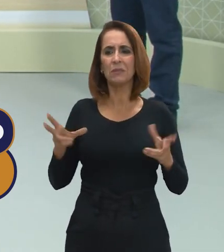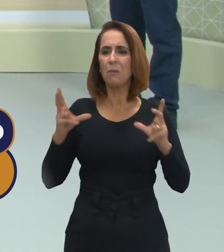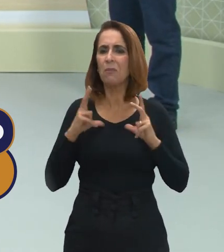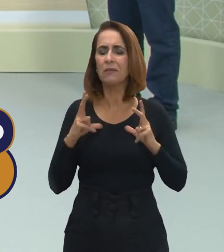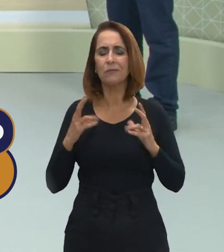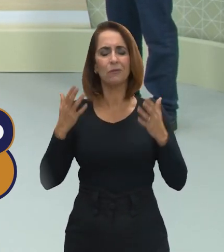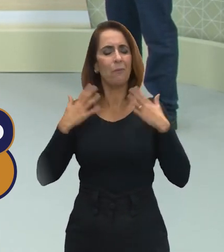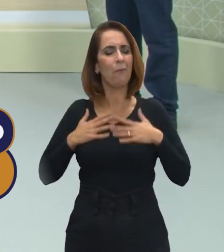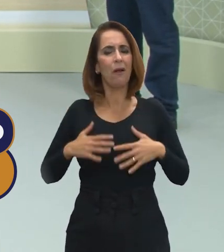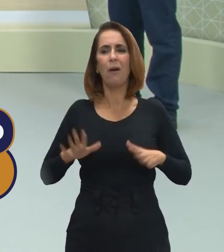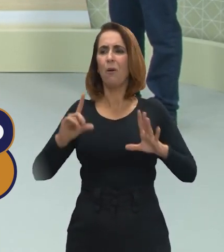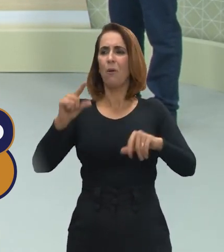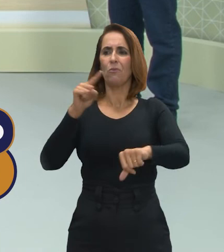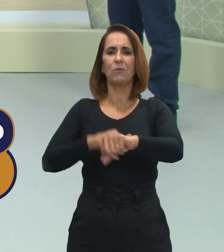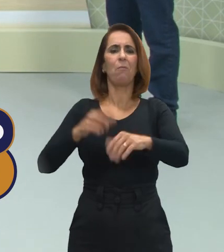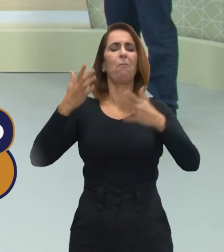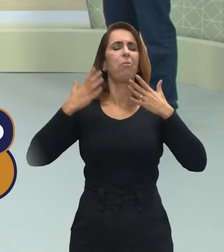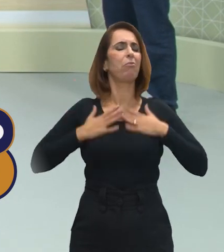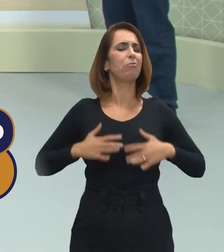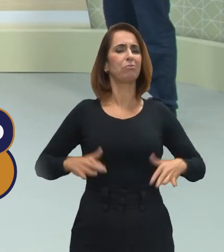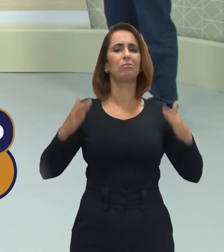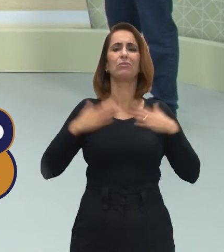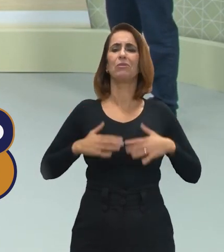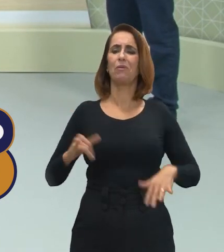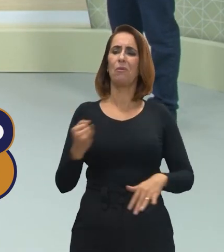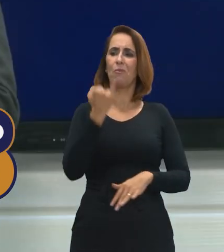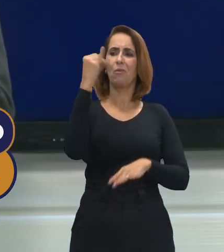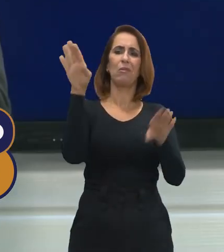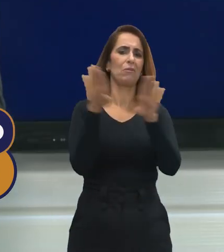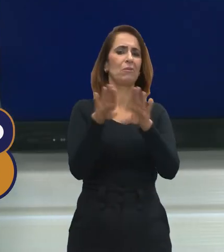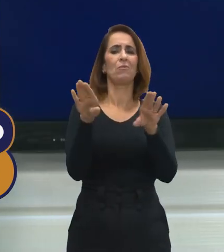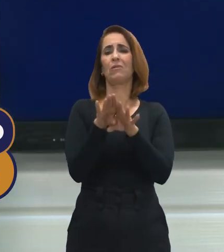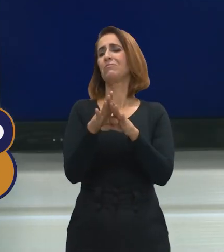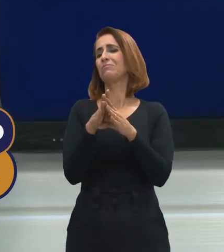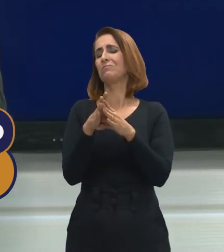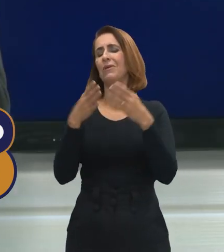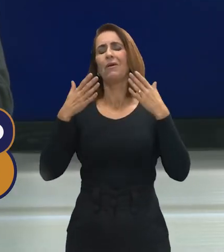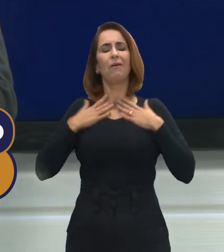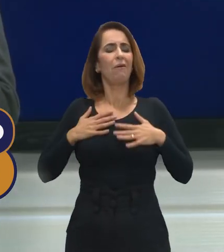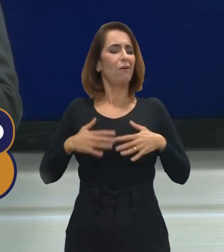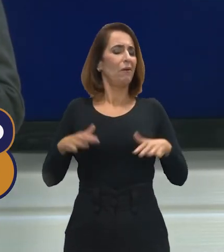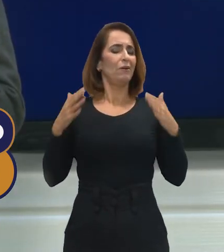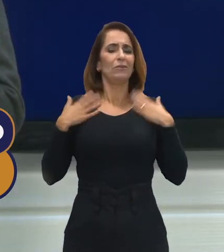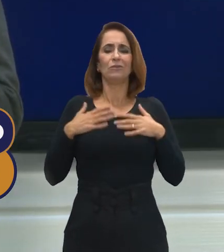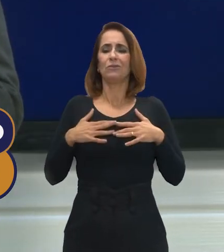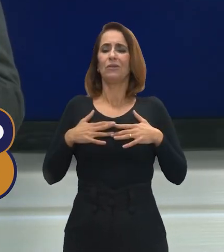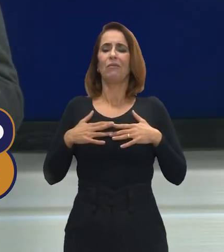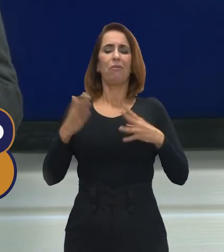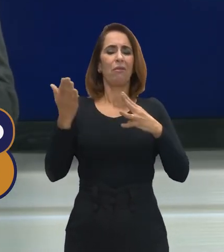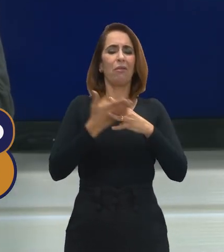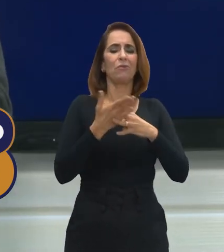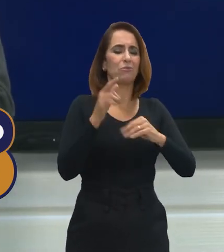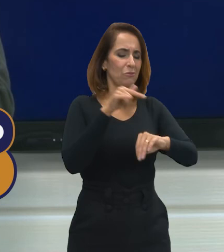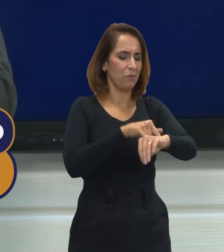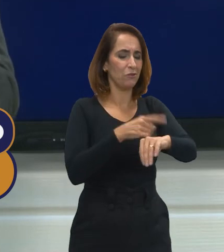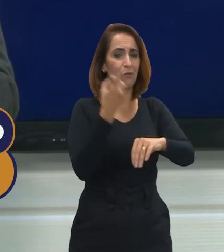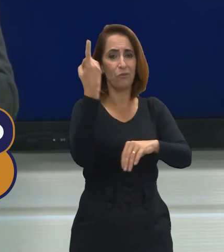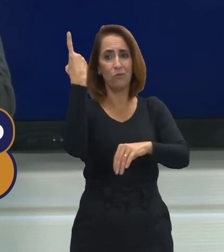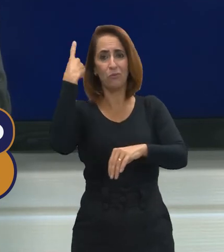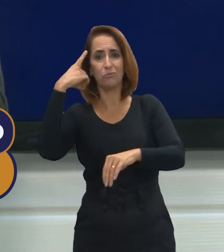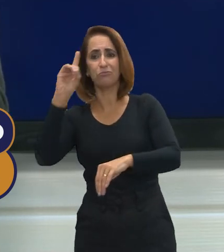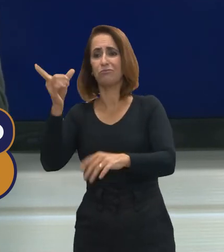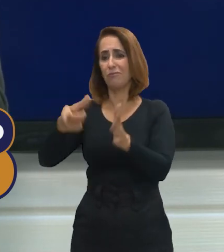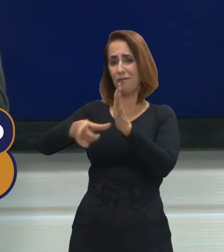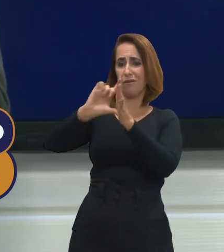tirem também um tempo para descansar, que é muito importante também, tá? Descansem também aí nas últimas horas, num dia